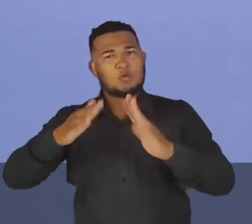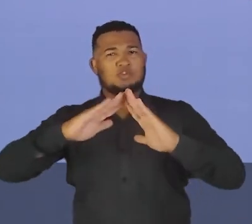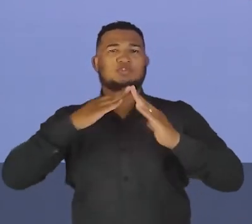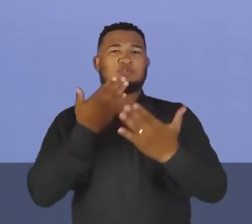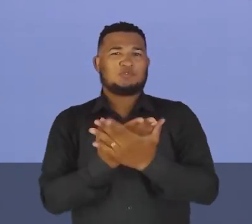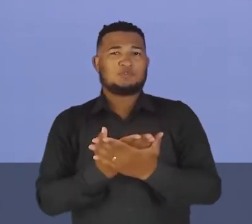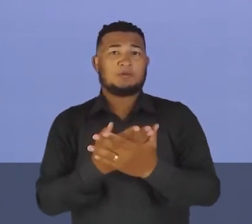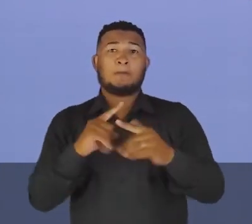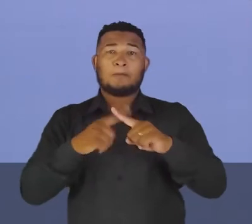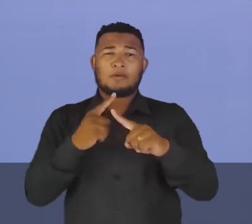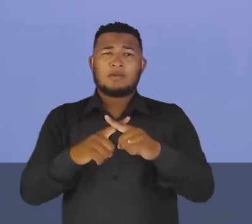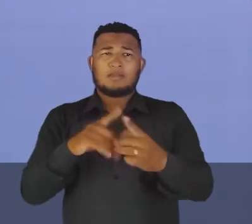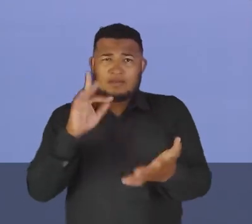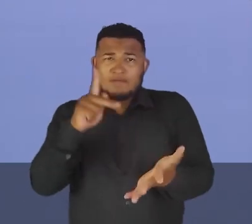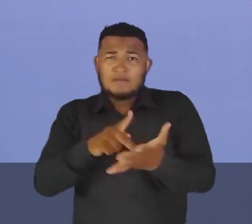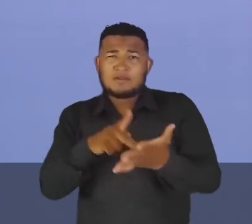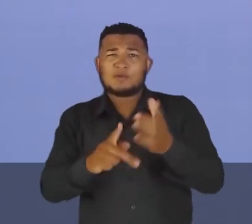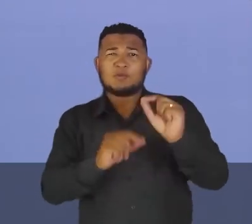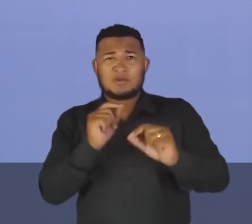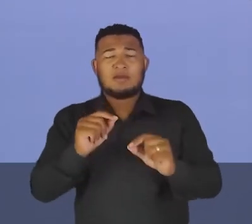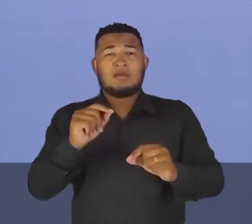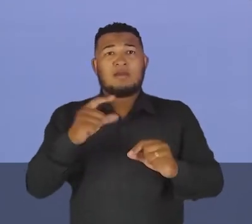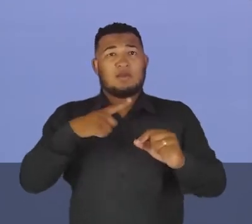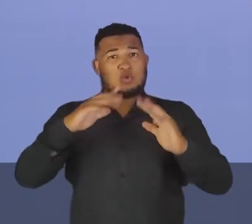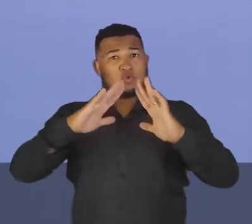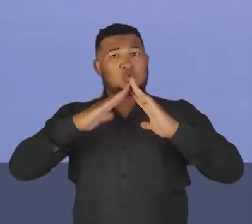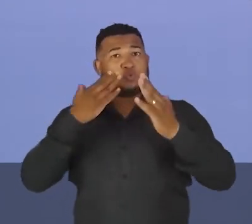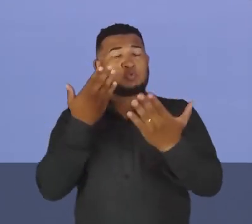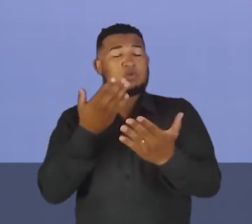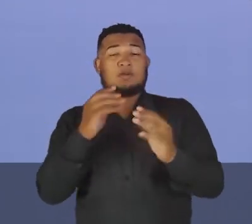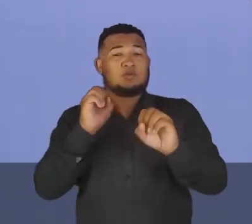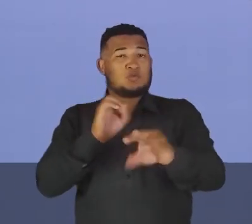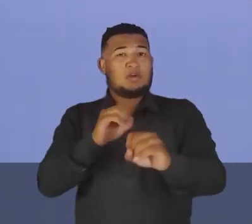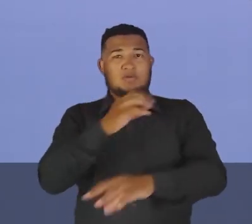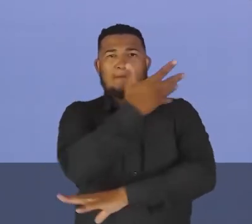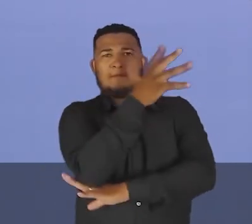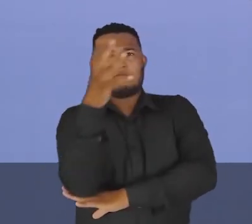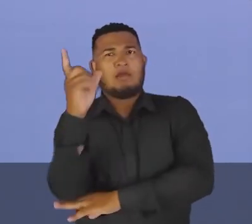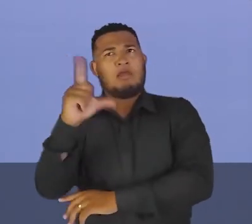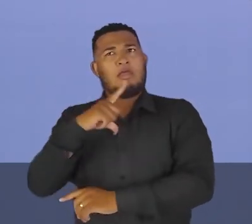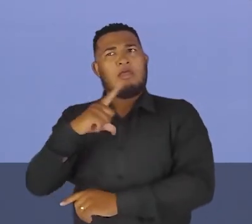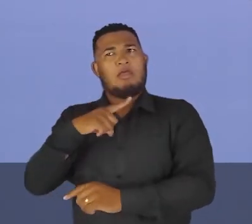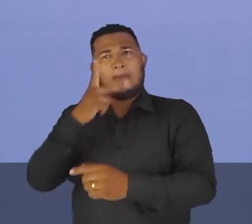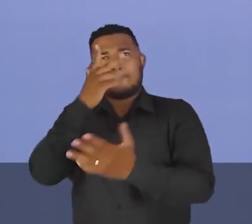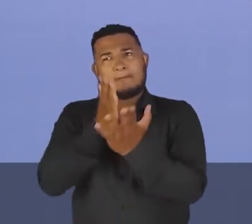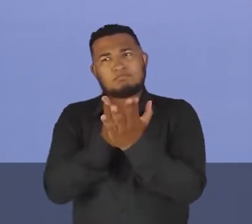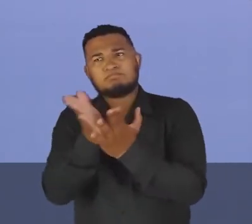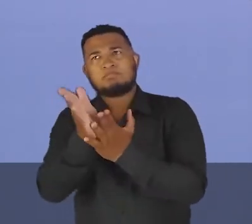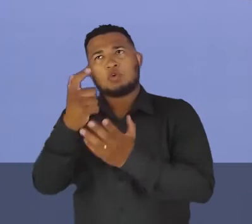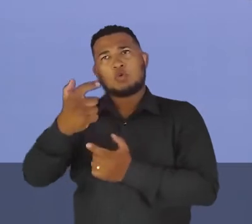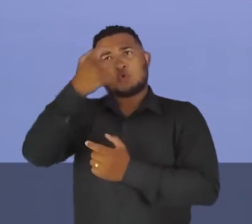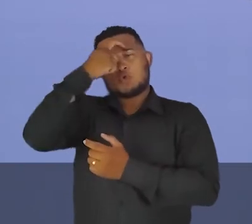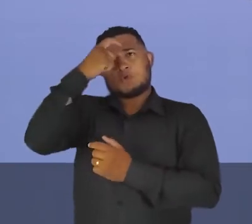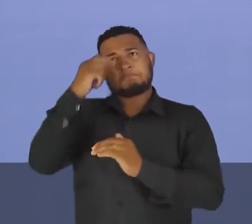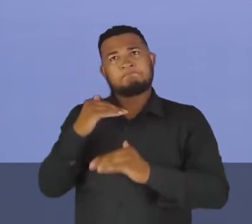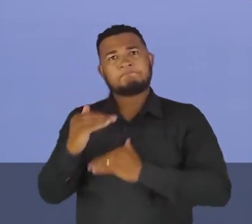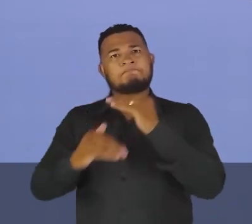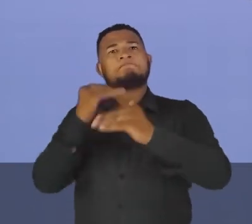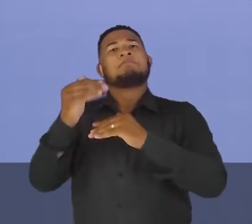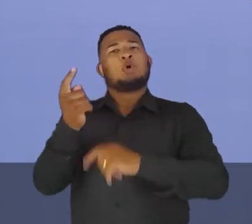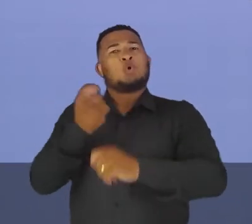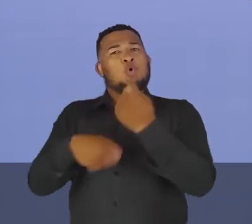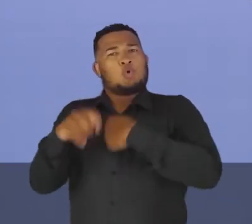tá? Porque, na verdade, gente, educação ambiental é uma vertente, tá? Voltada para a conscientização ambiental, que proporciona um processo de alfabetização